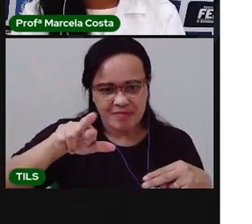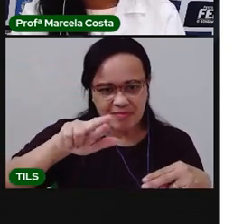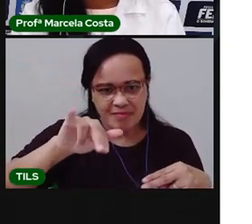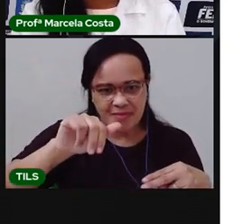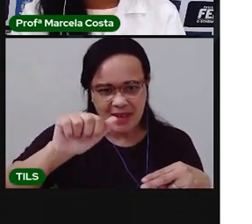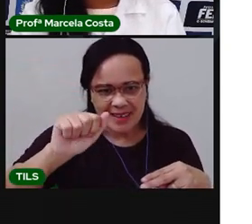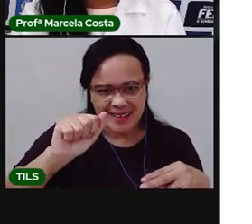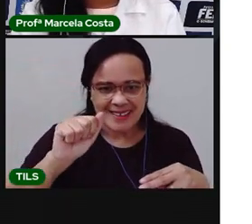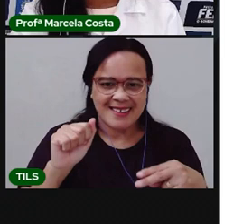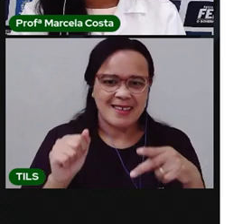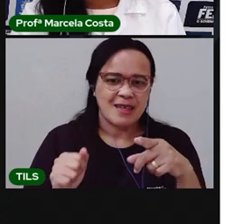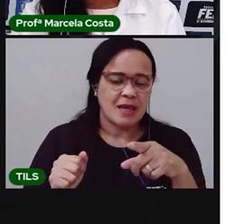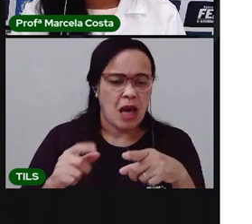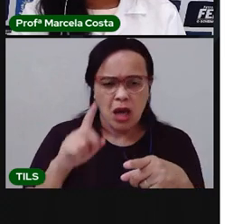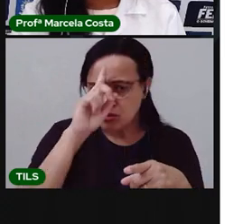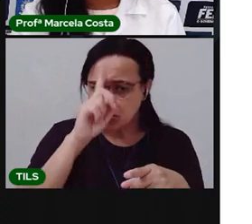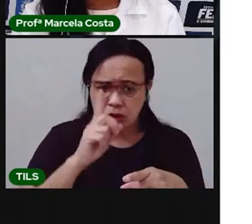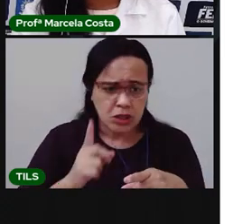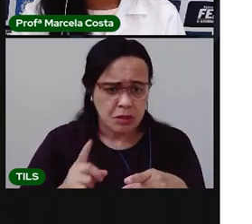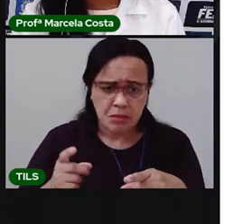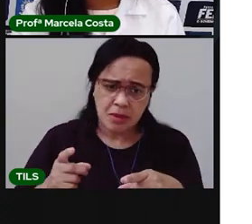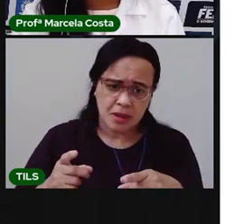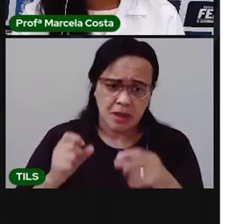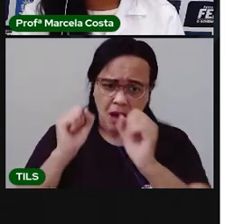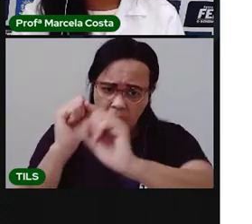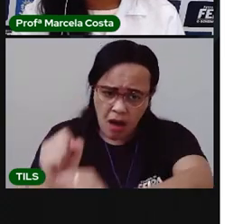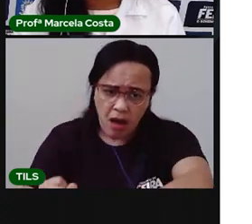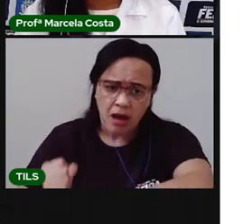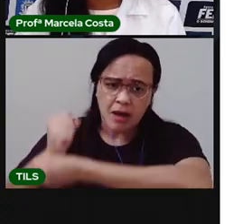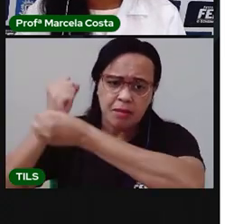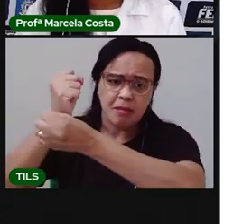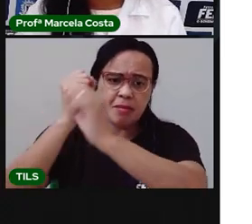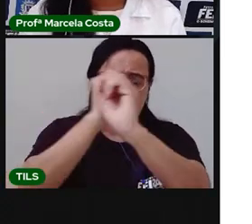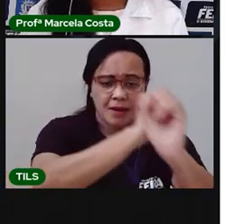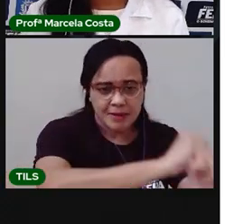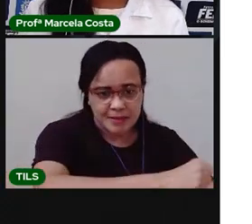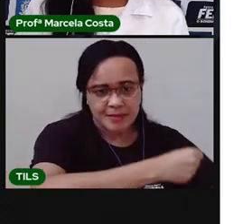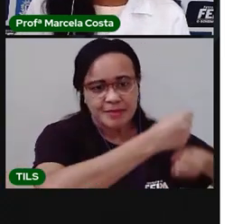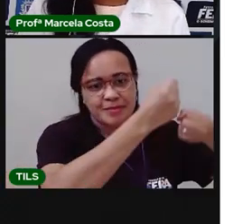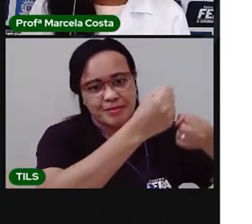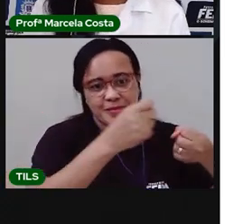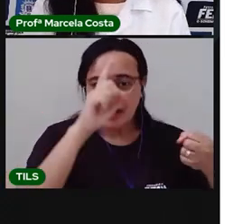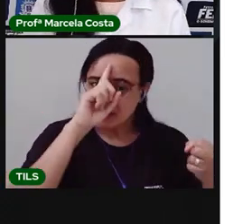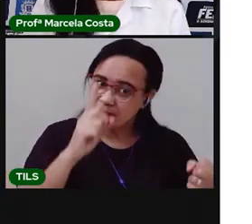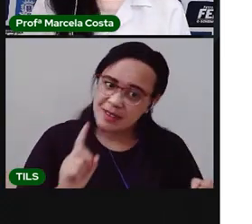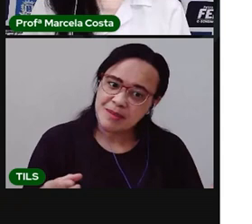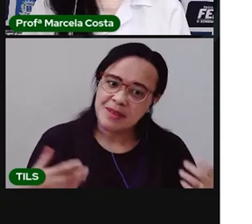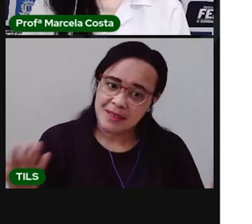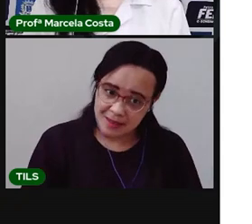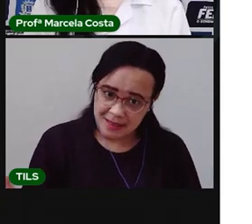Se eu fosse um... Se eu fosse o quê?